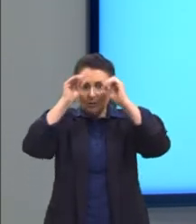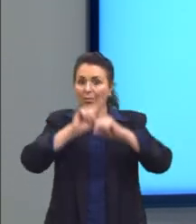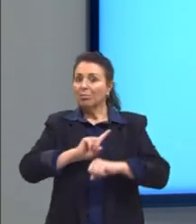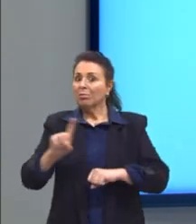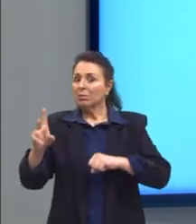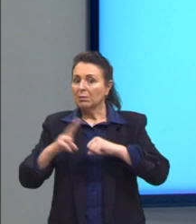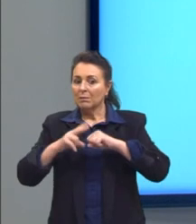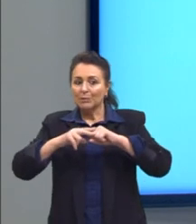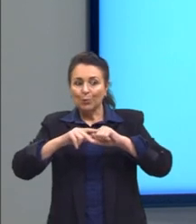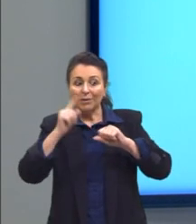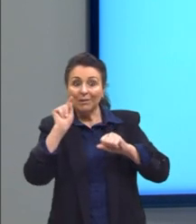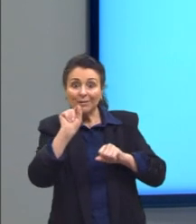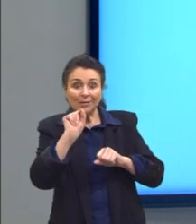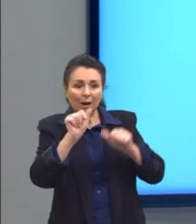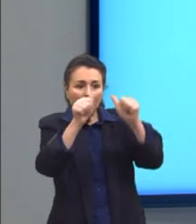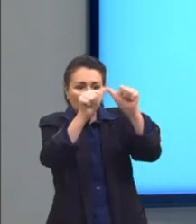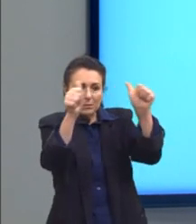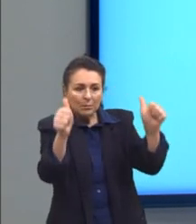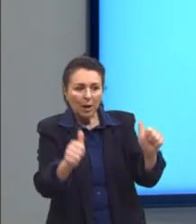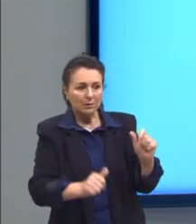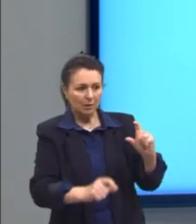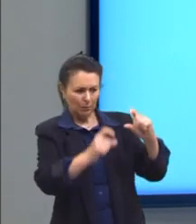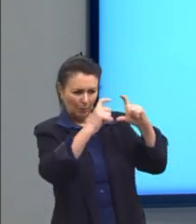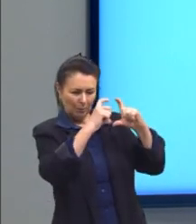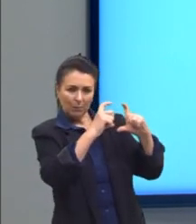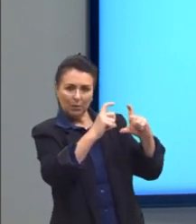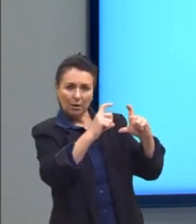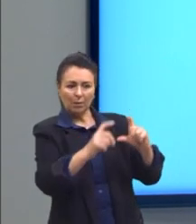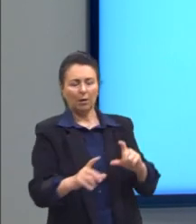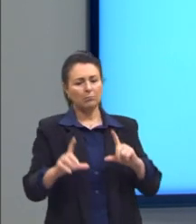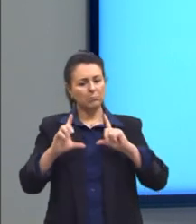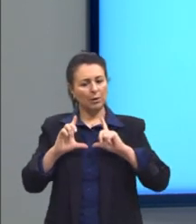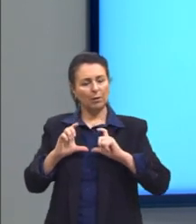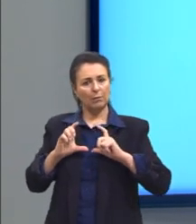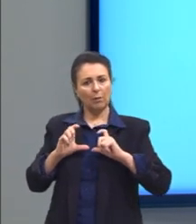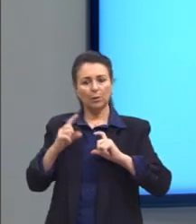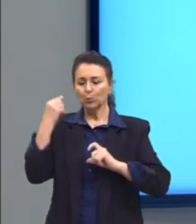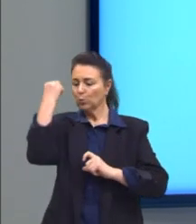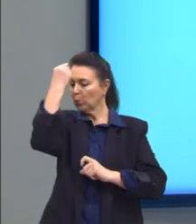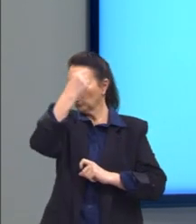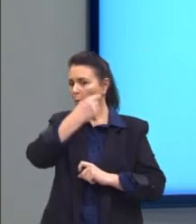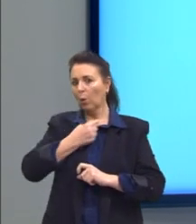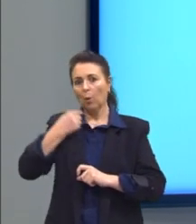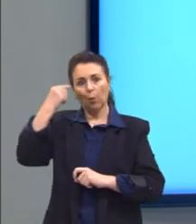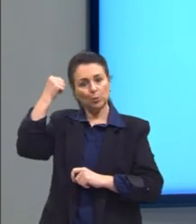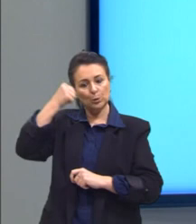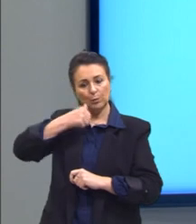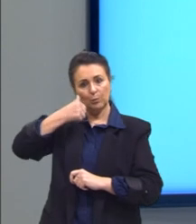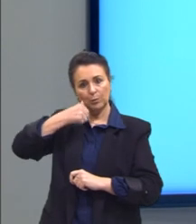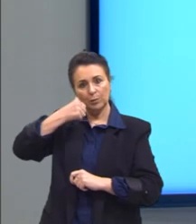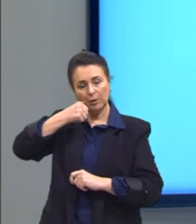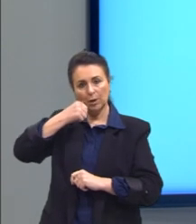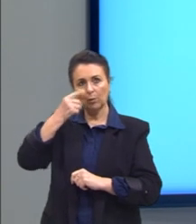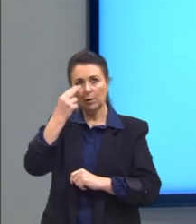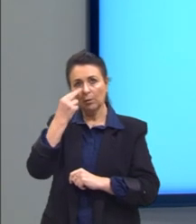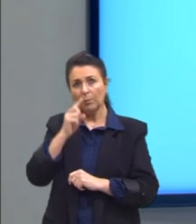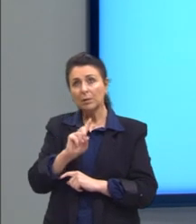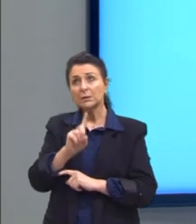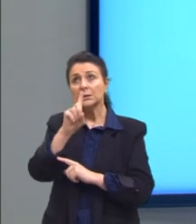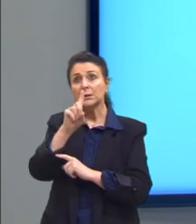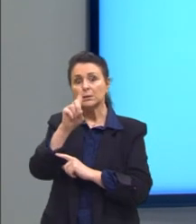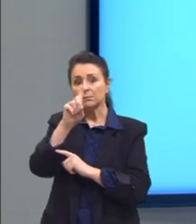imagens aqui. A placa, a fotografia, o rosto dessa mulher aqui, olhando para cima.